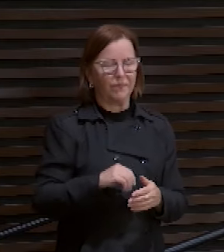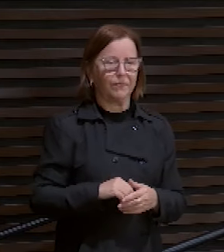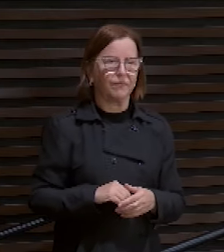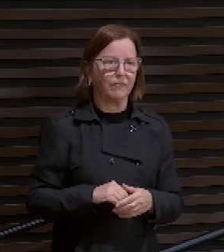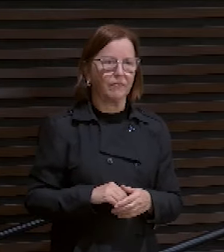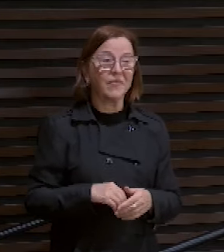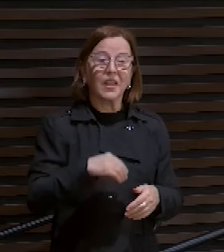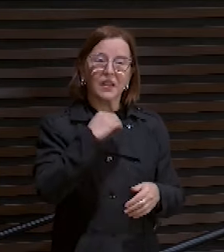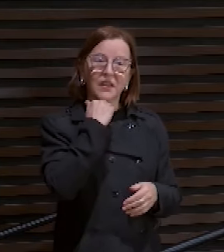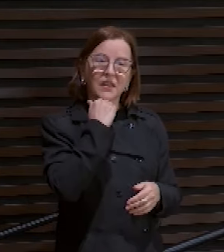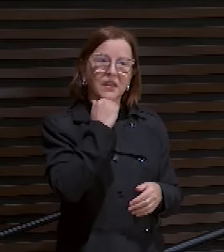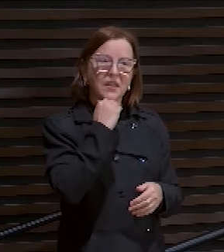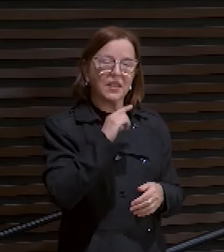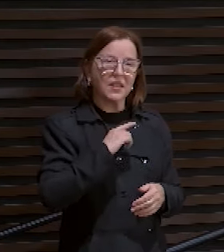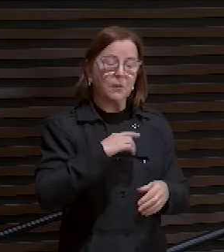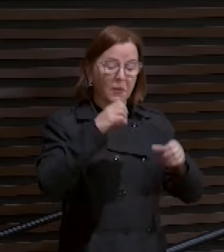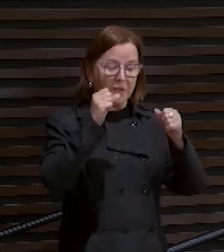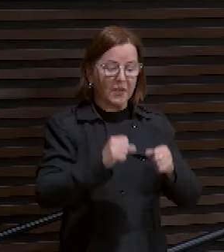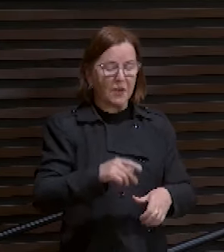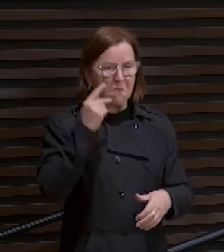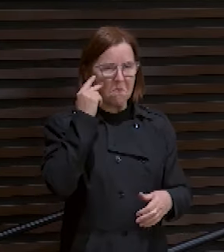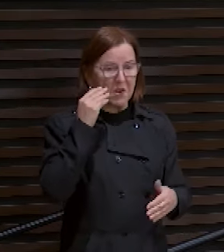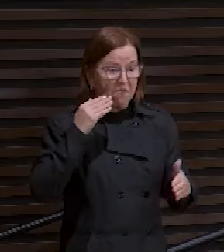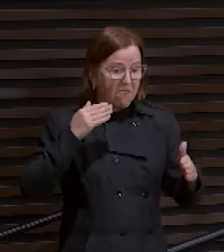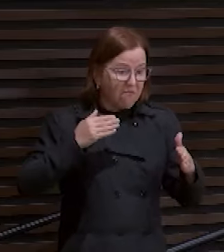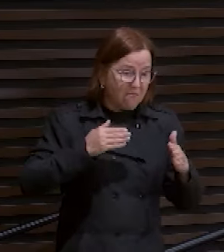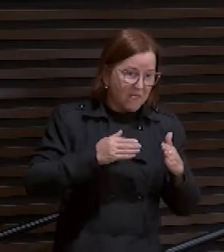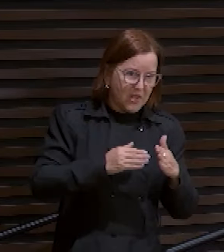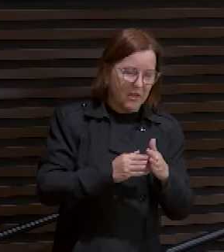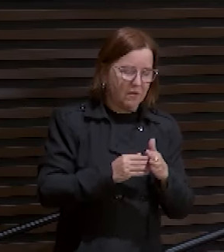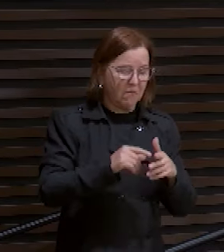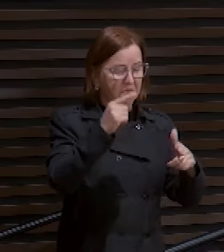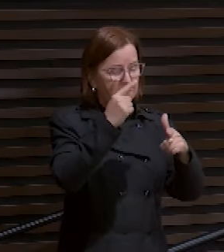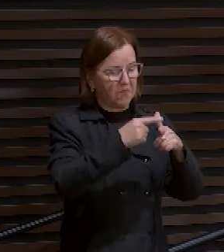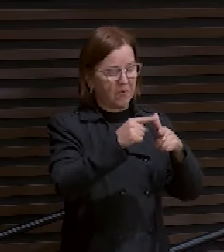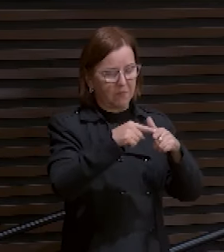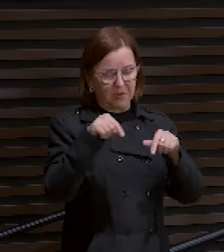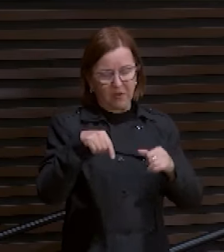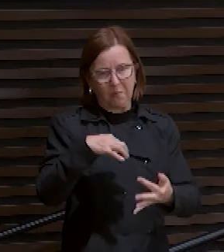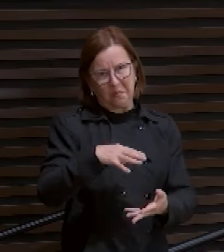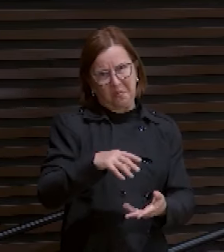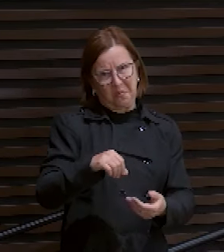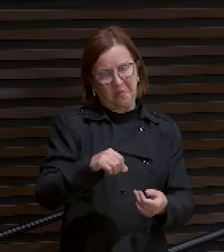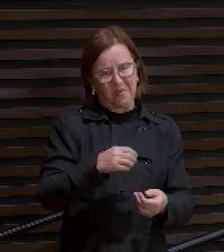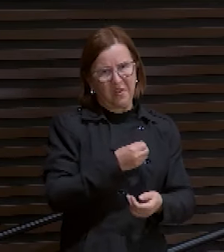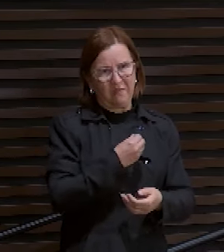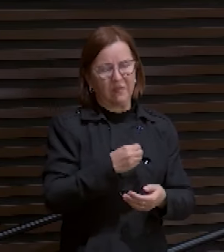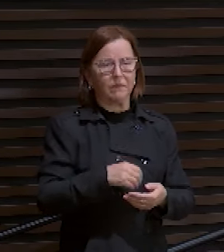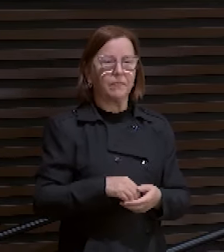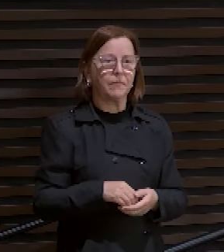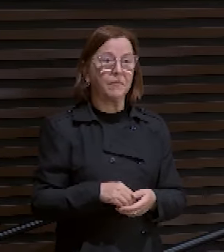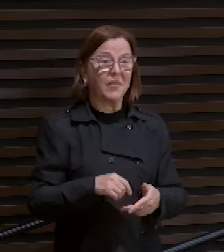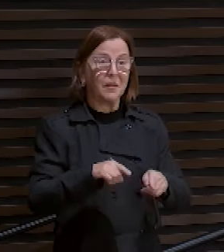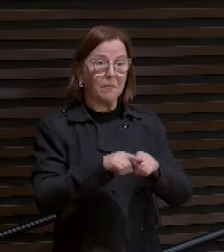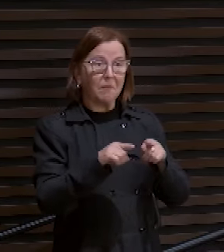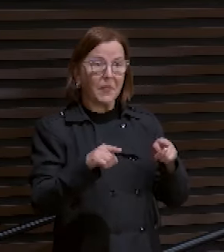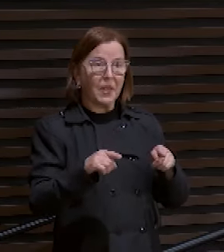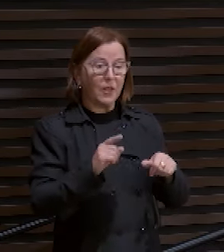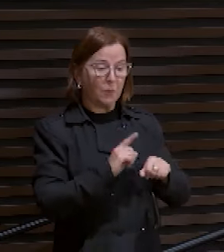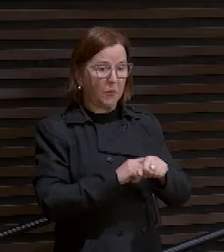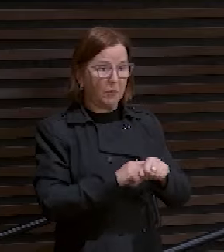Ninguém tem poder para resistir aos interpéries desse mundo, mas quando vier,